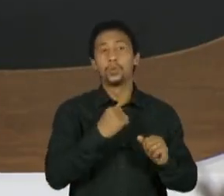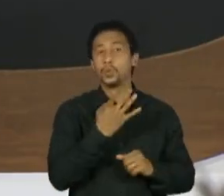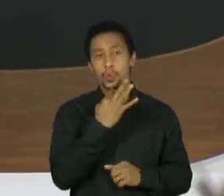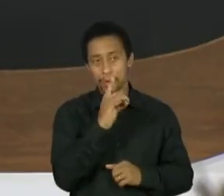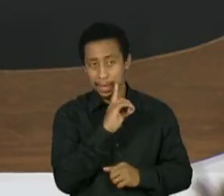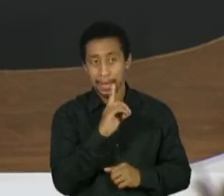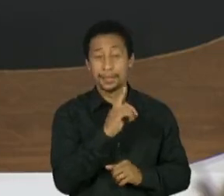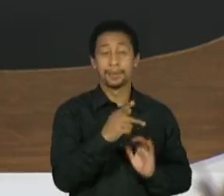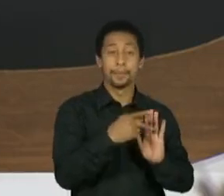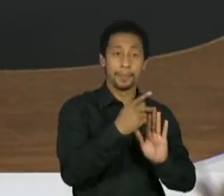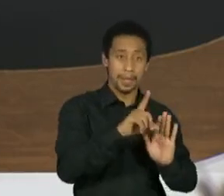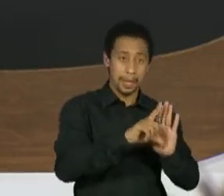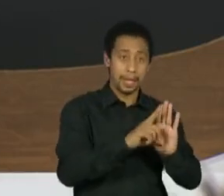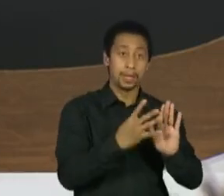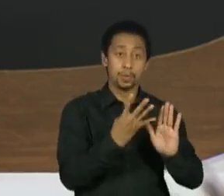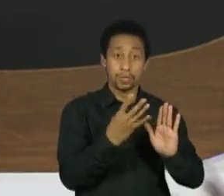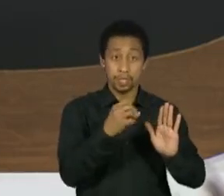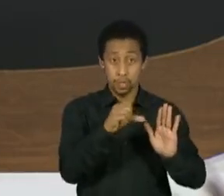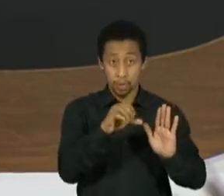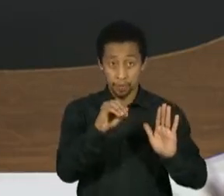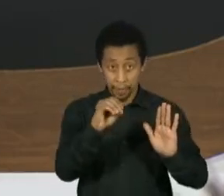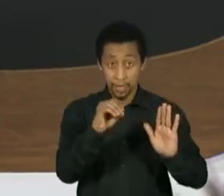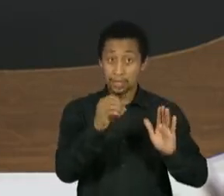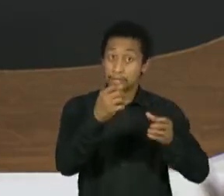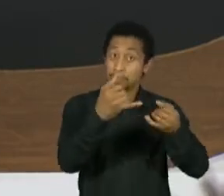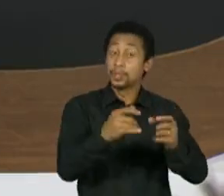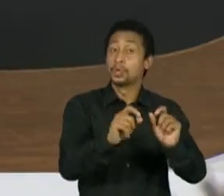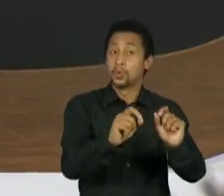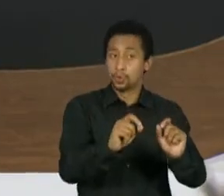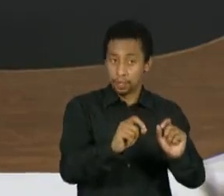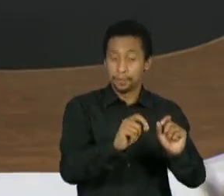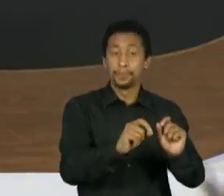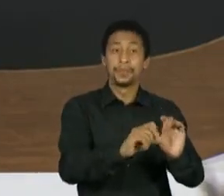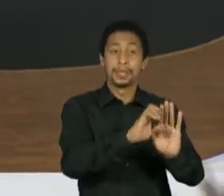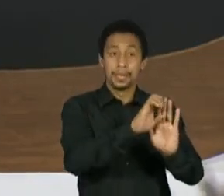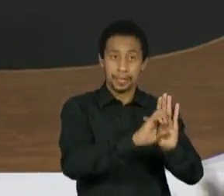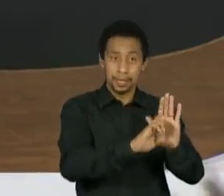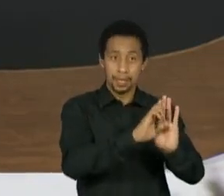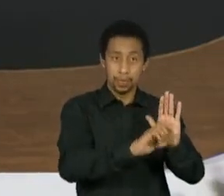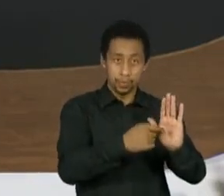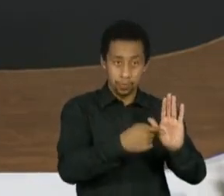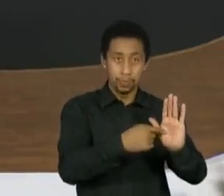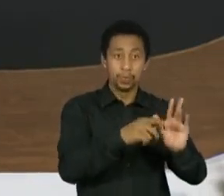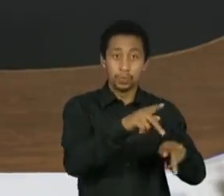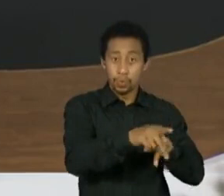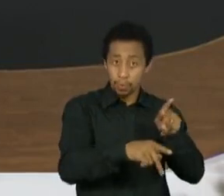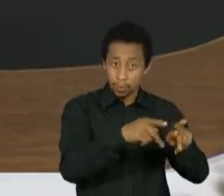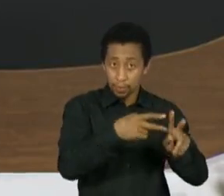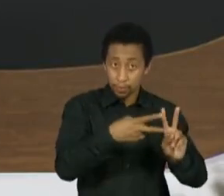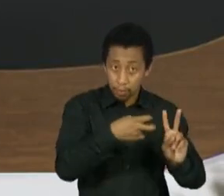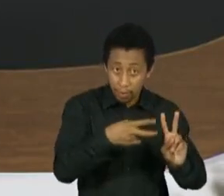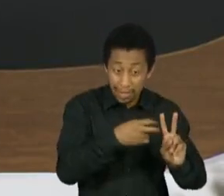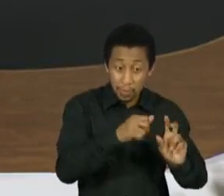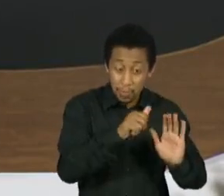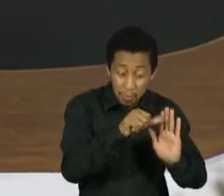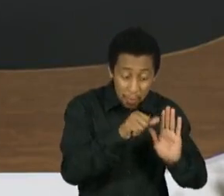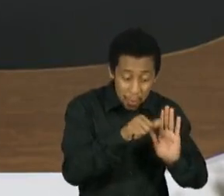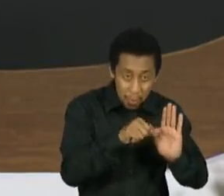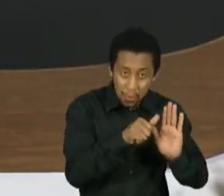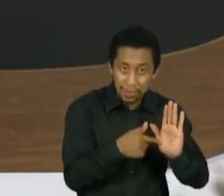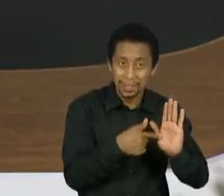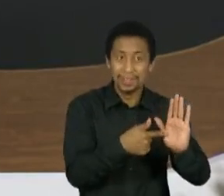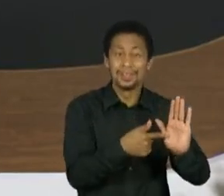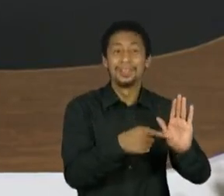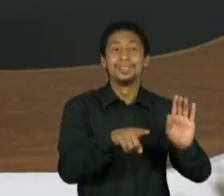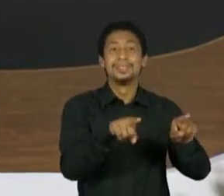490, que a Alice se referiu, ele muda o estatuto dos povos, o estatuto do índio, e ele também muda